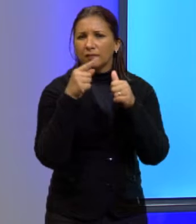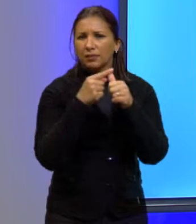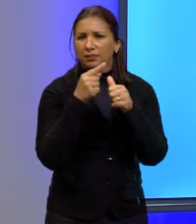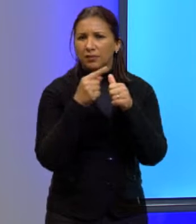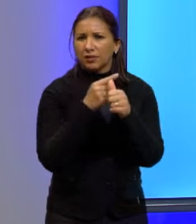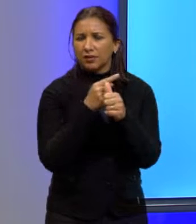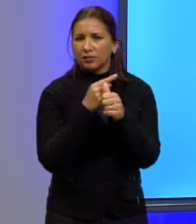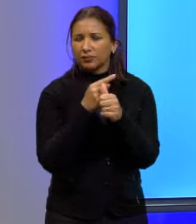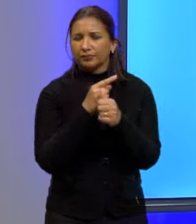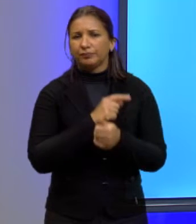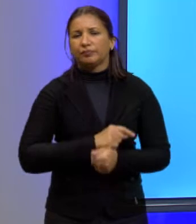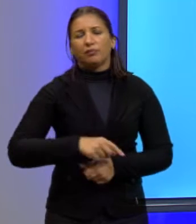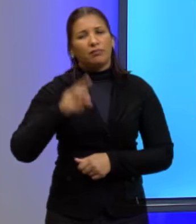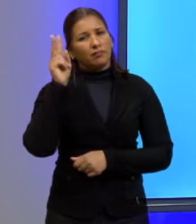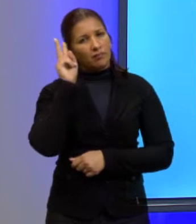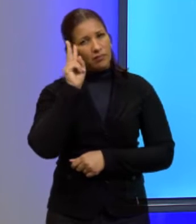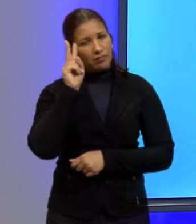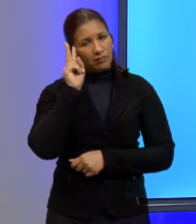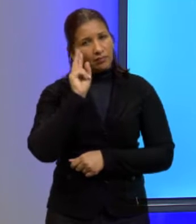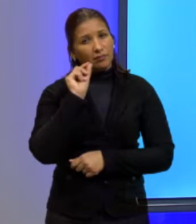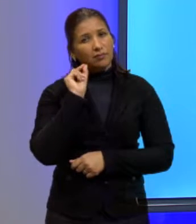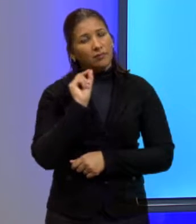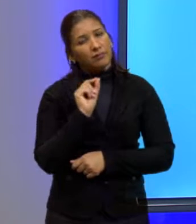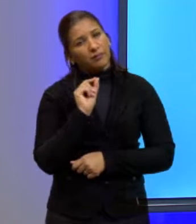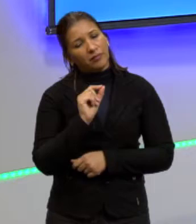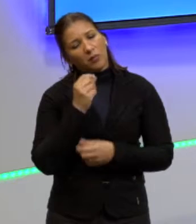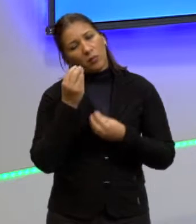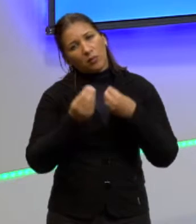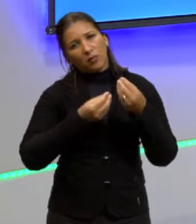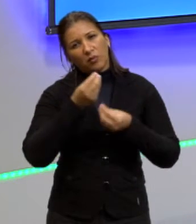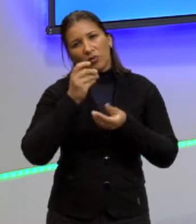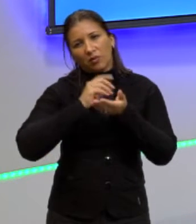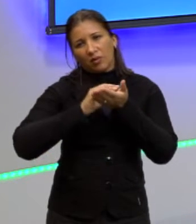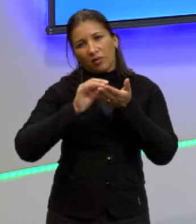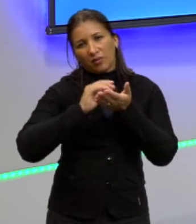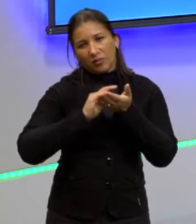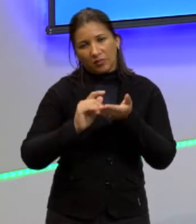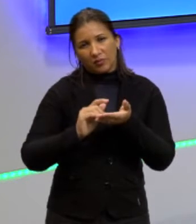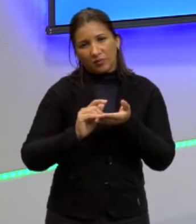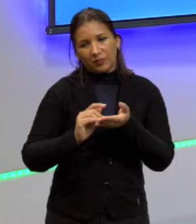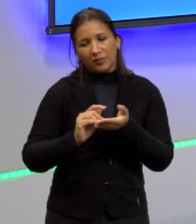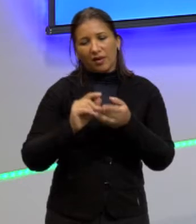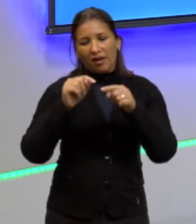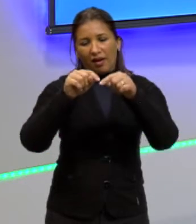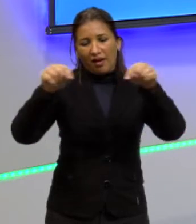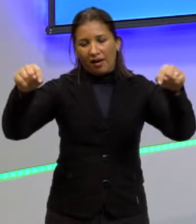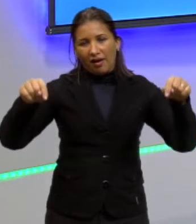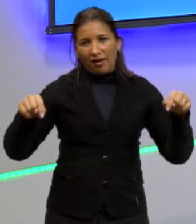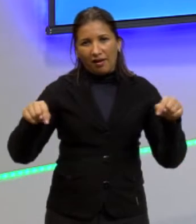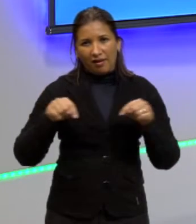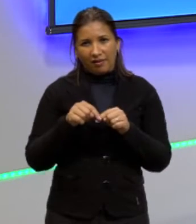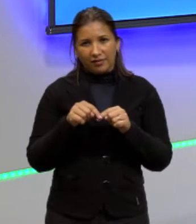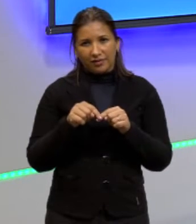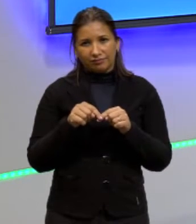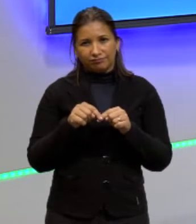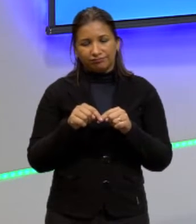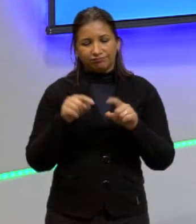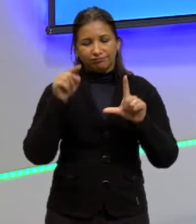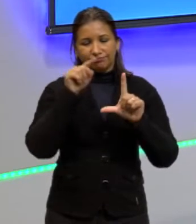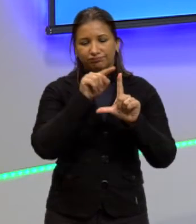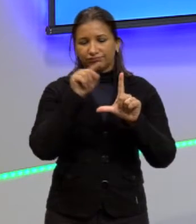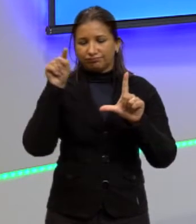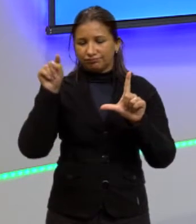Primeiro, eu preciso lembrar como que eu calculo a área de um retângulo. calcular a área de um retângulo é